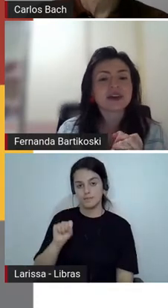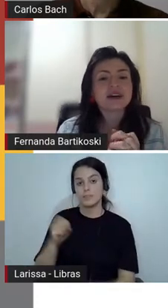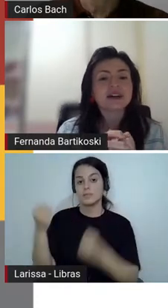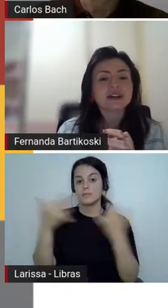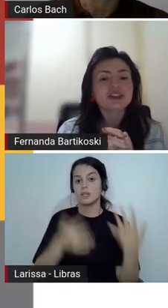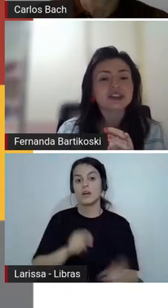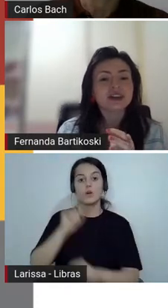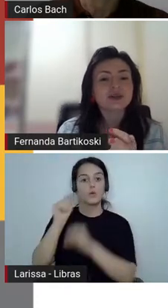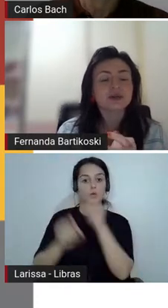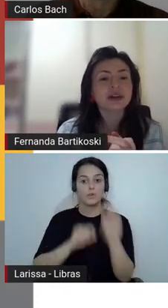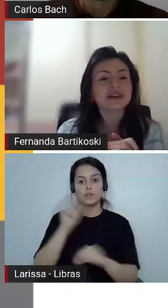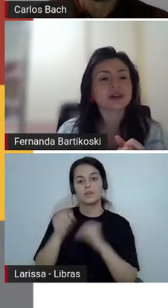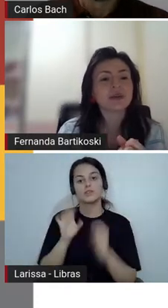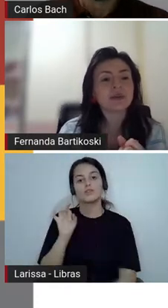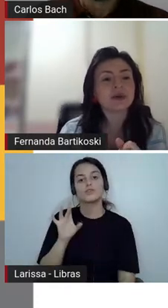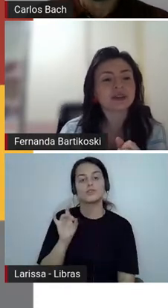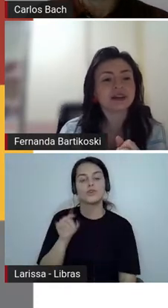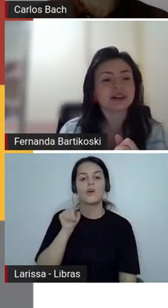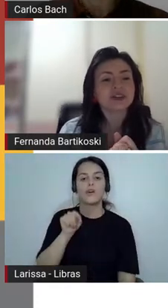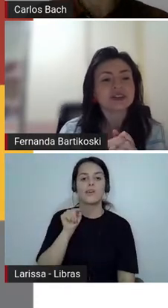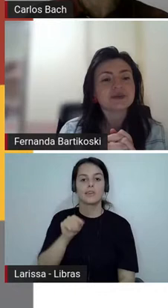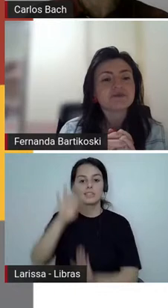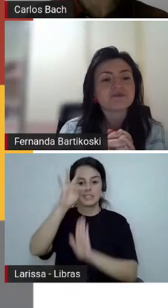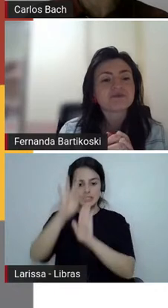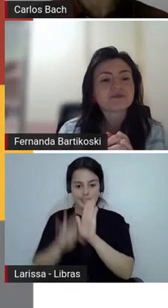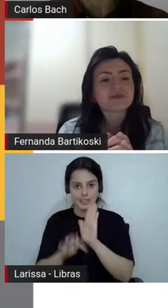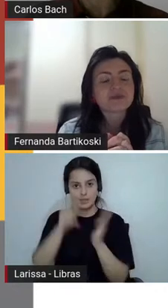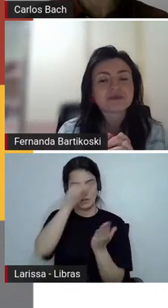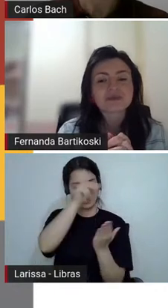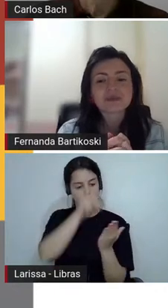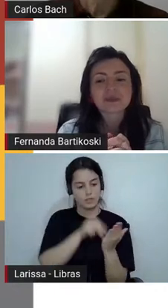né, de leitura, que são bem importantes.